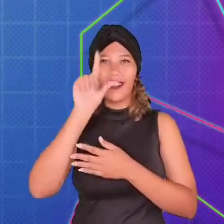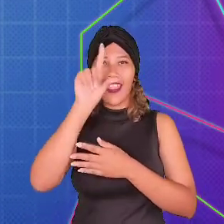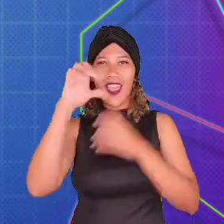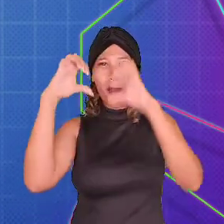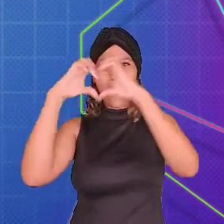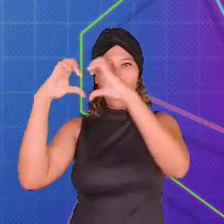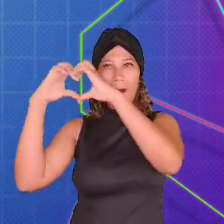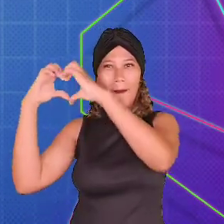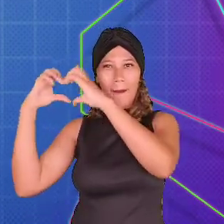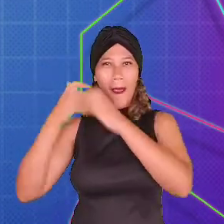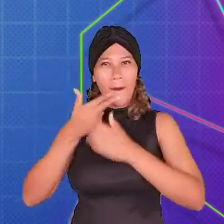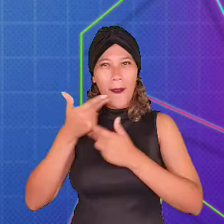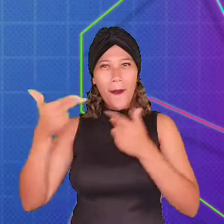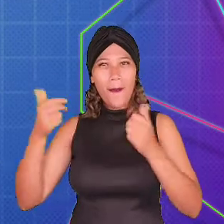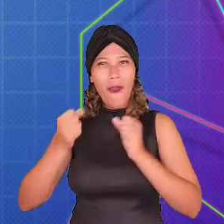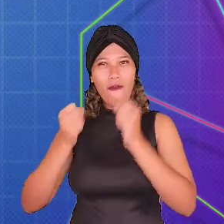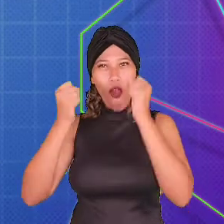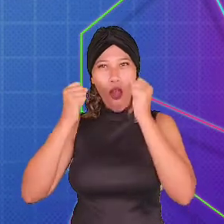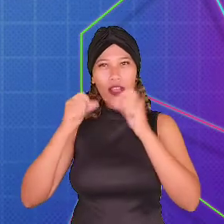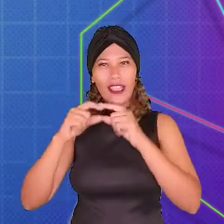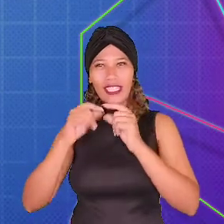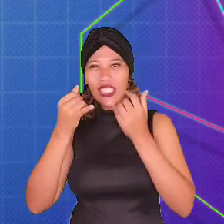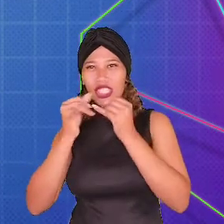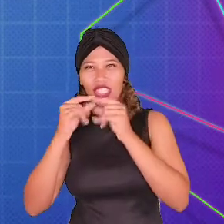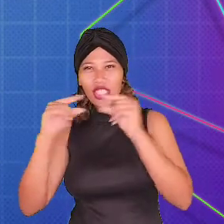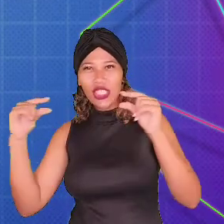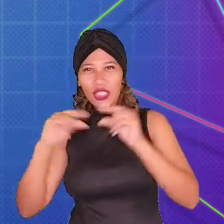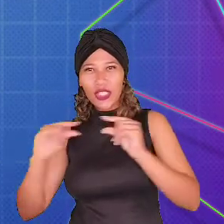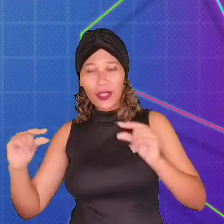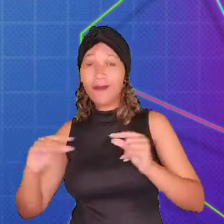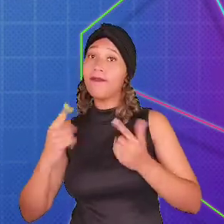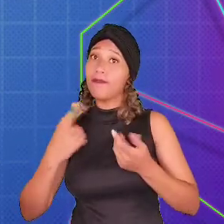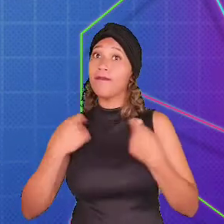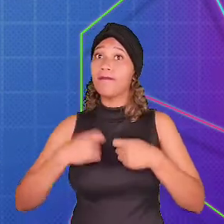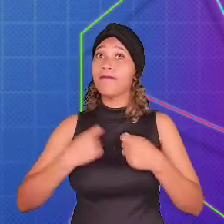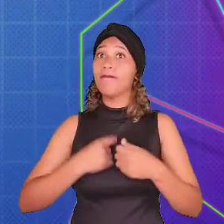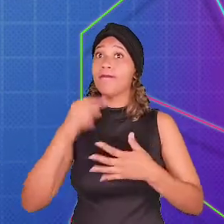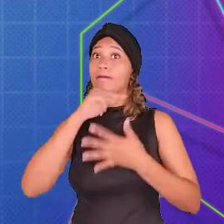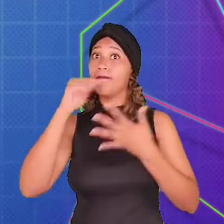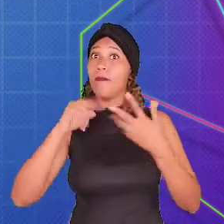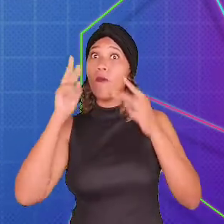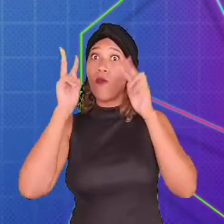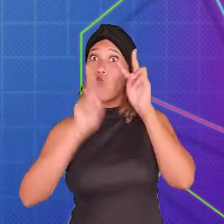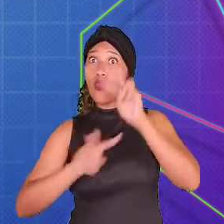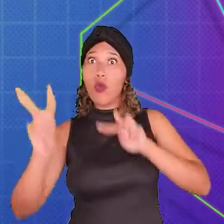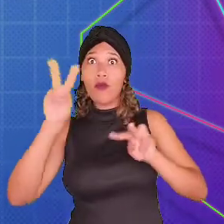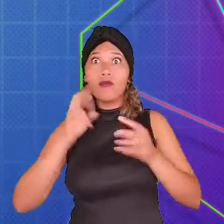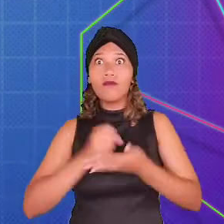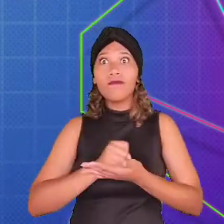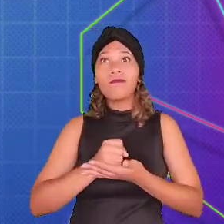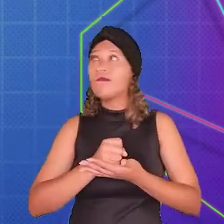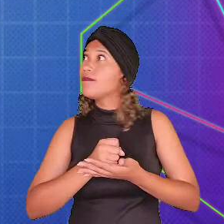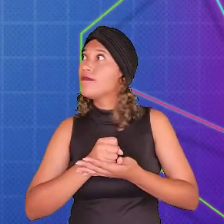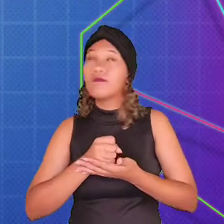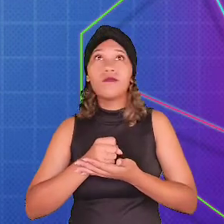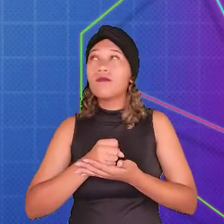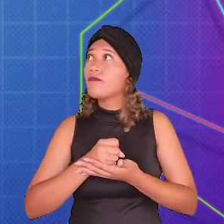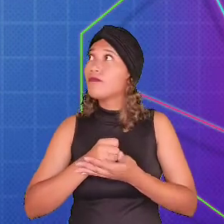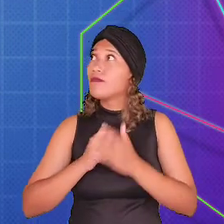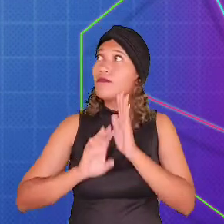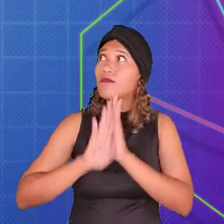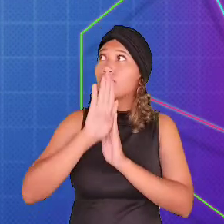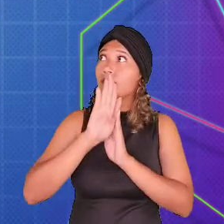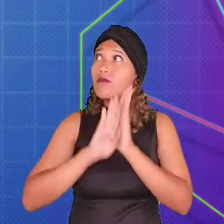essa razão, ao criar a interface do game, esses elementos precisam estar bem visíveis para que o jogador saiba do seu progresso enquanto